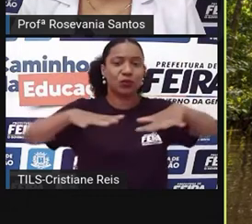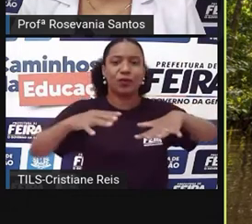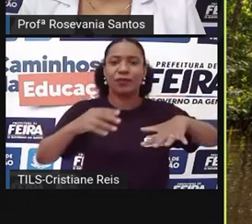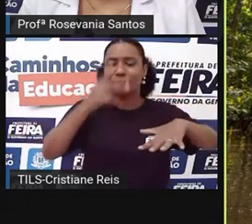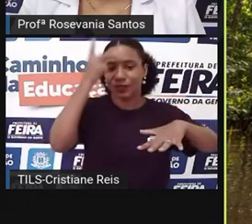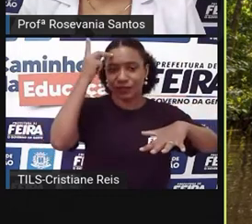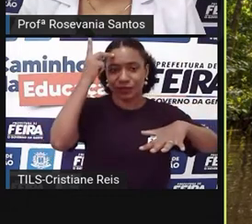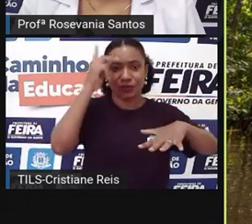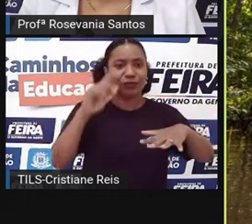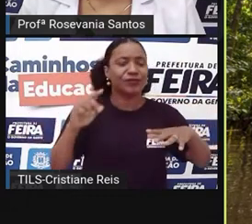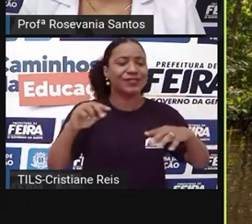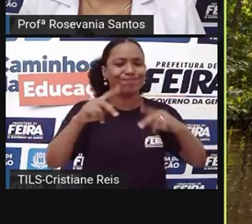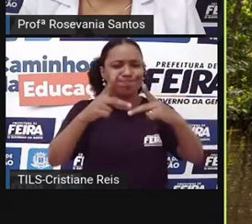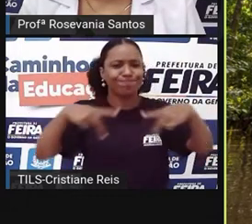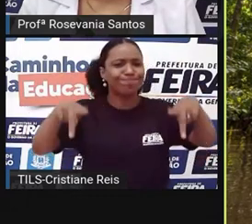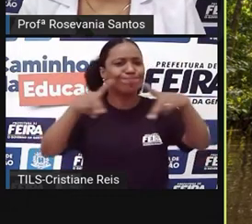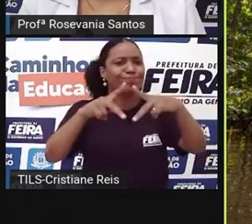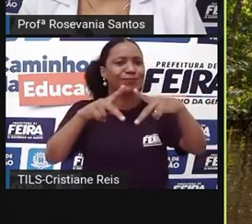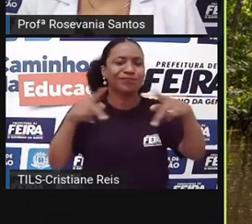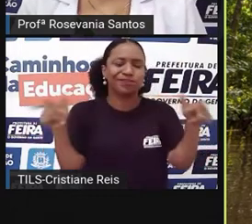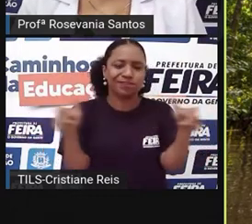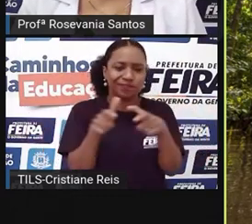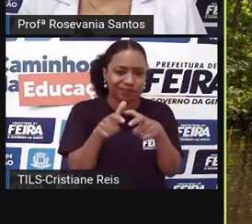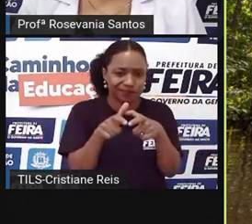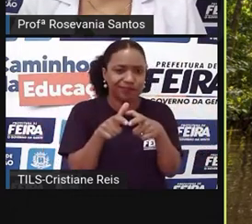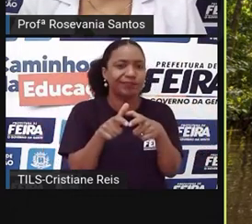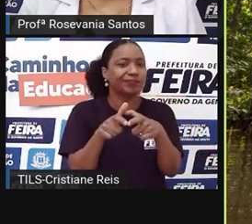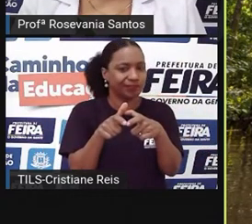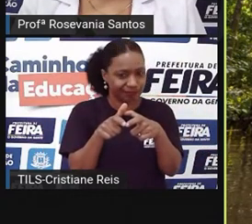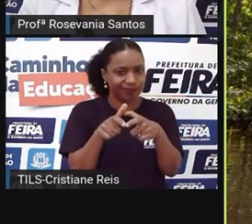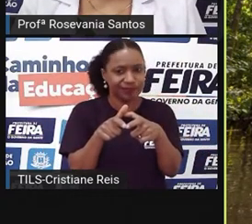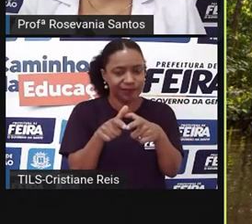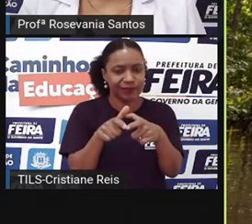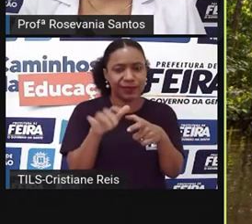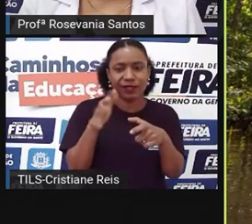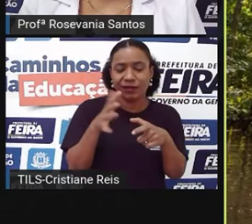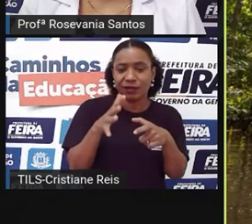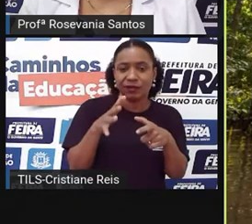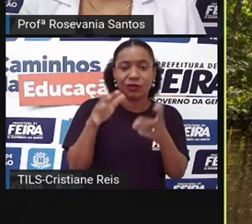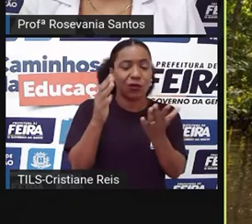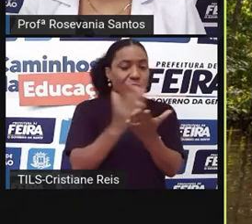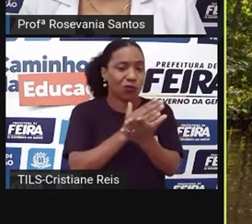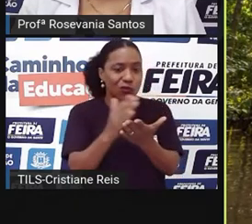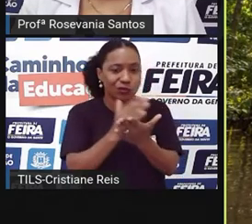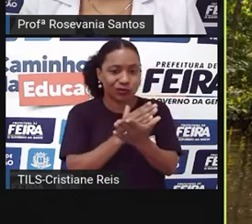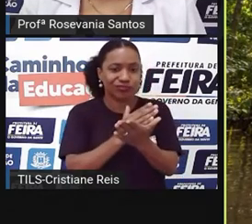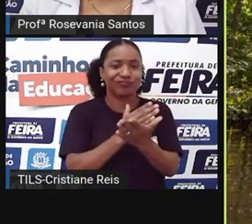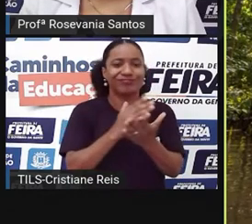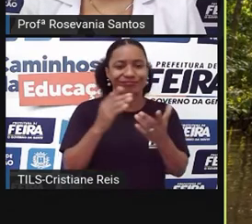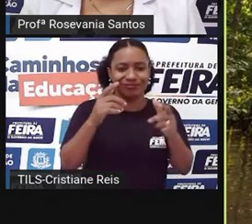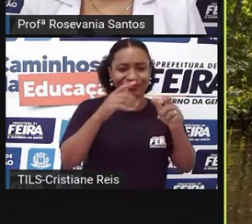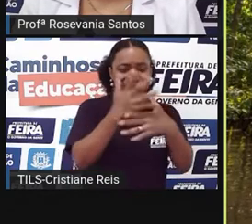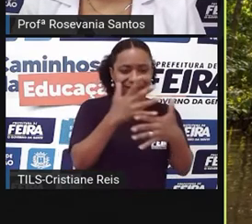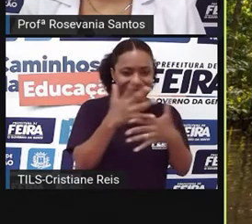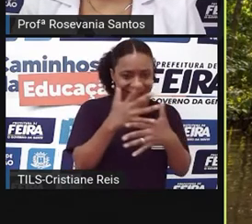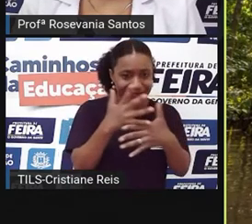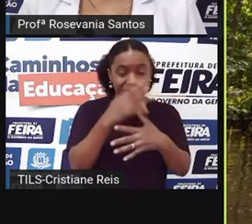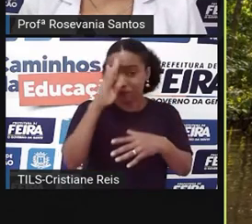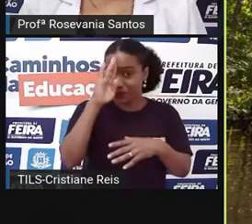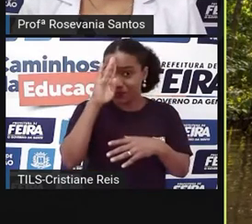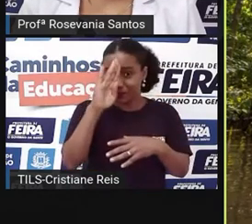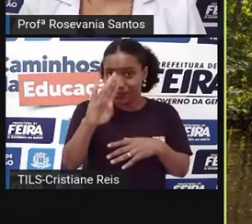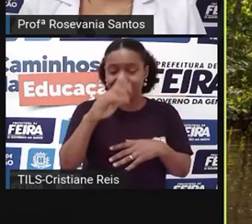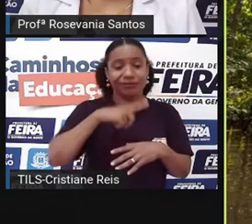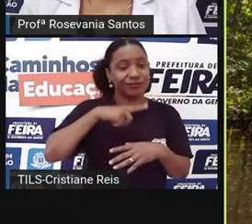ainda, né, é bastante pequena. Então, a gente tem maiores concentrações mesmo nas cidades principais